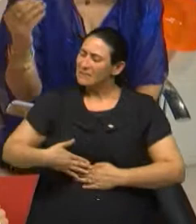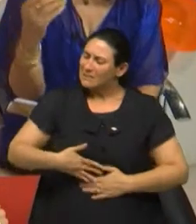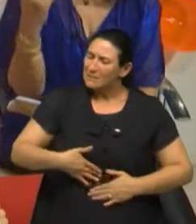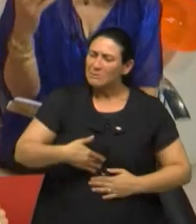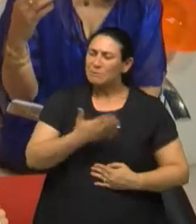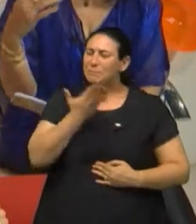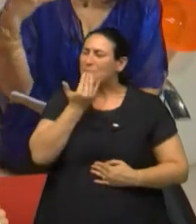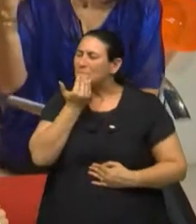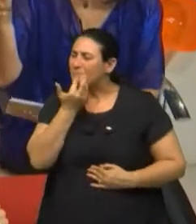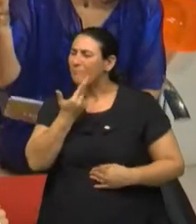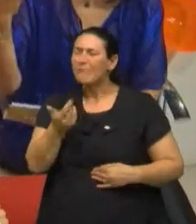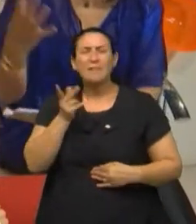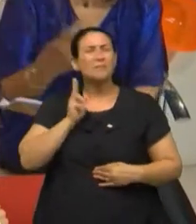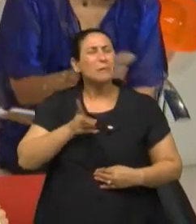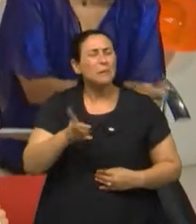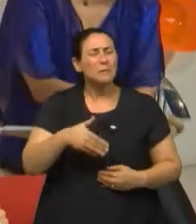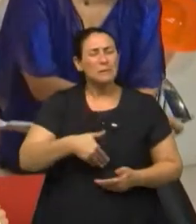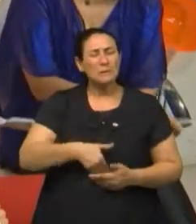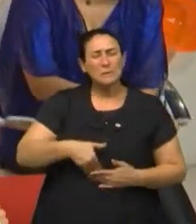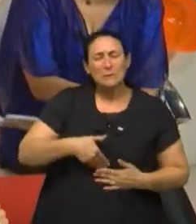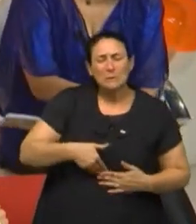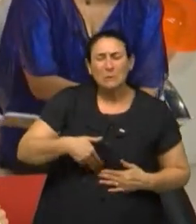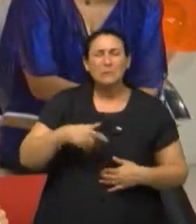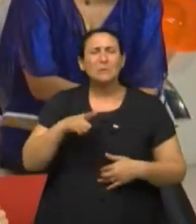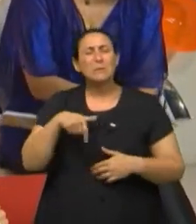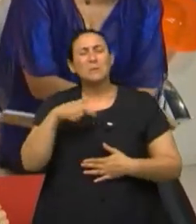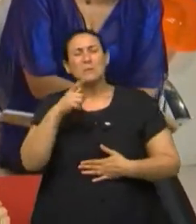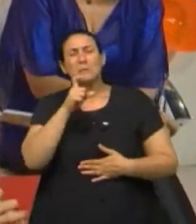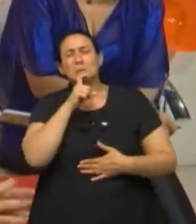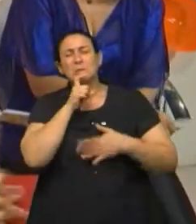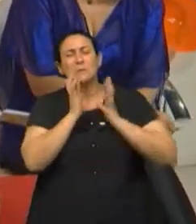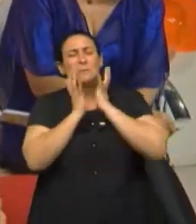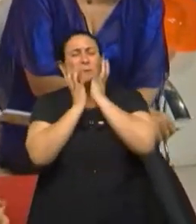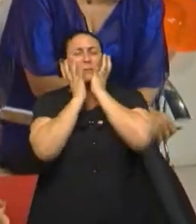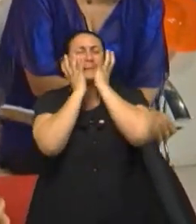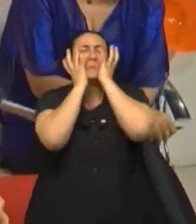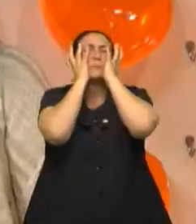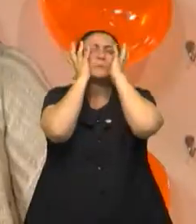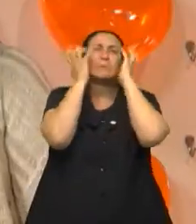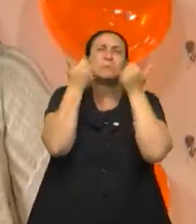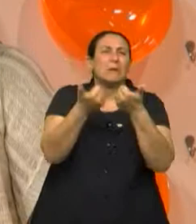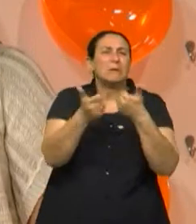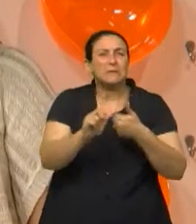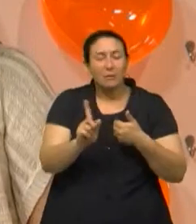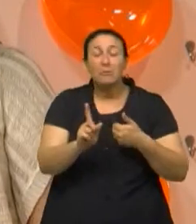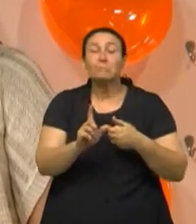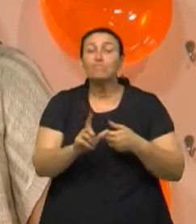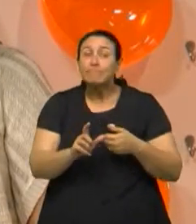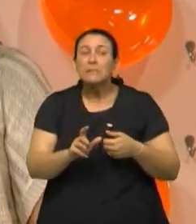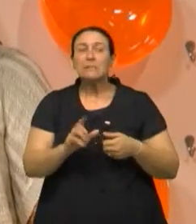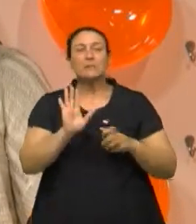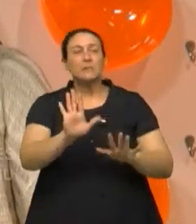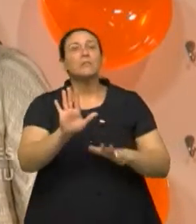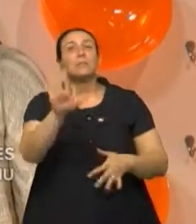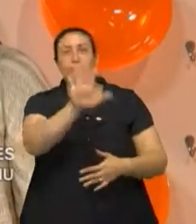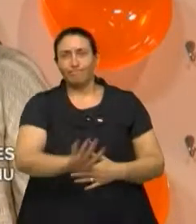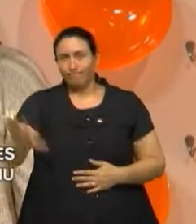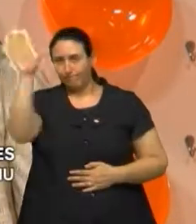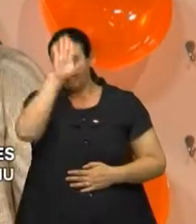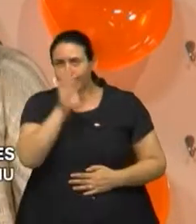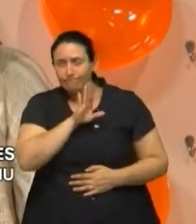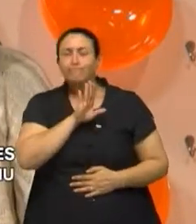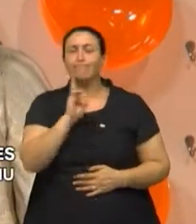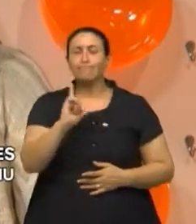realmente, a gente nota que a pessoa está ficando completamente diferente. É, no Brasil a gente vê que a maior causa de